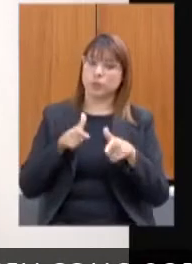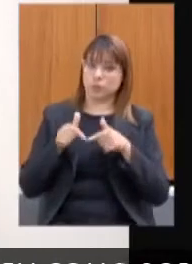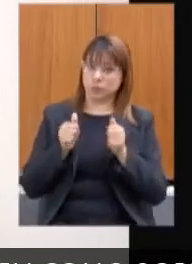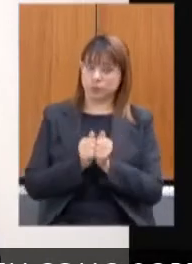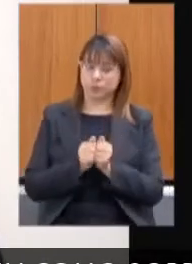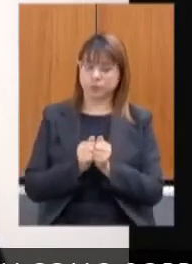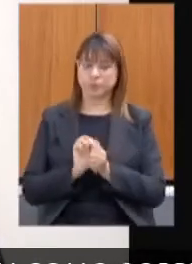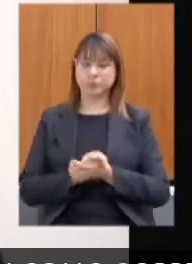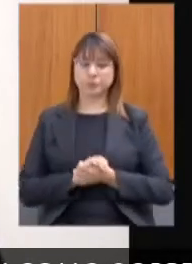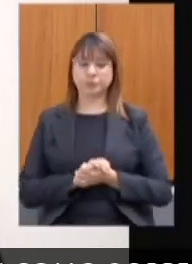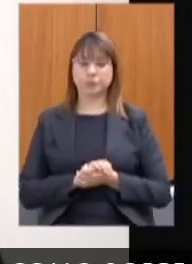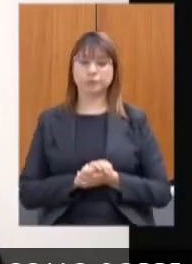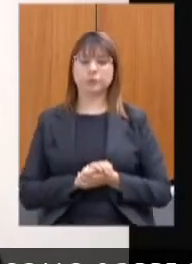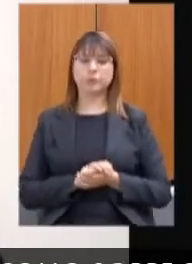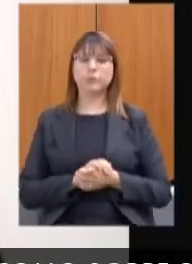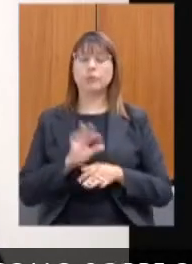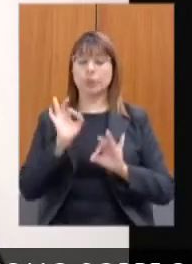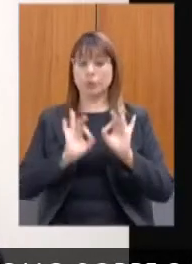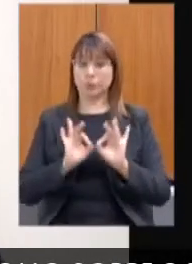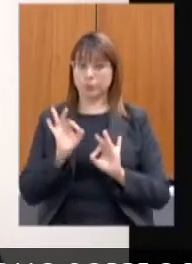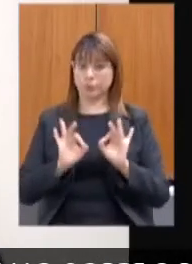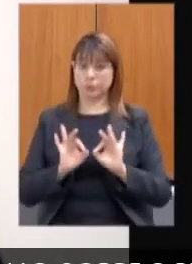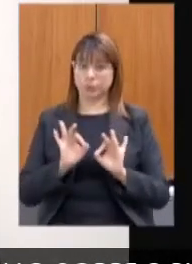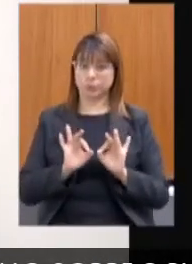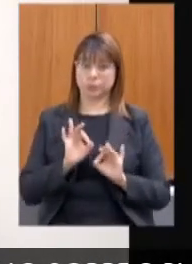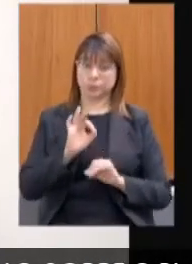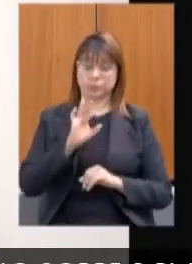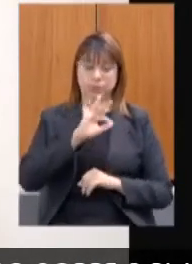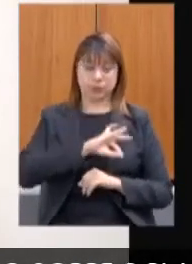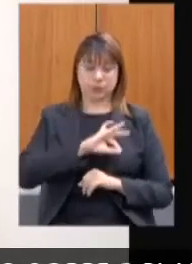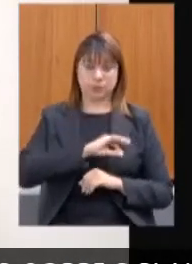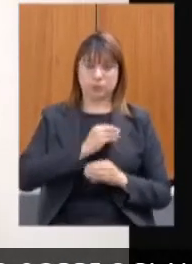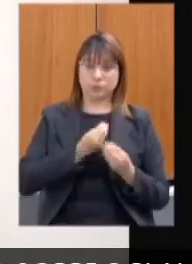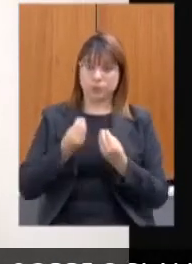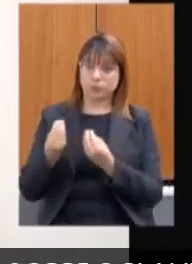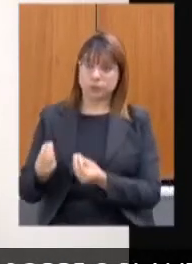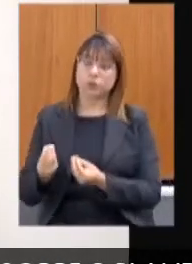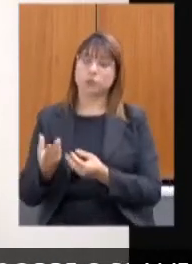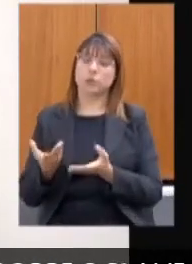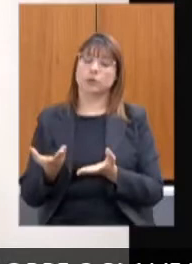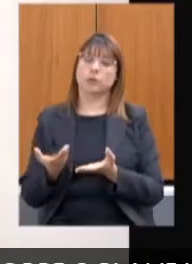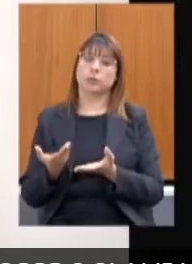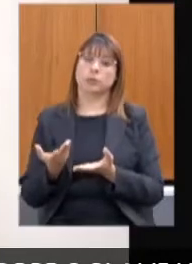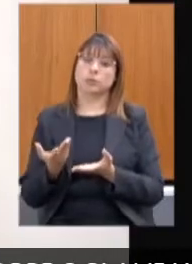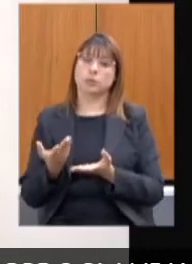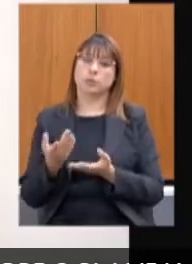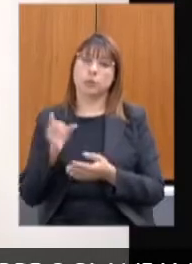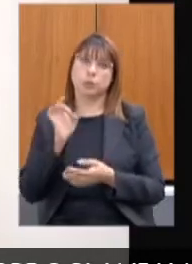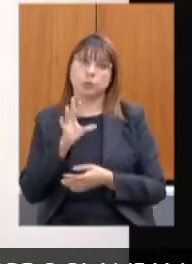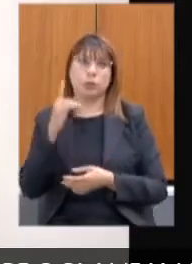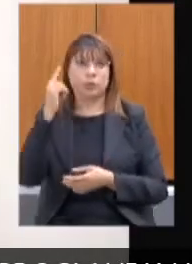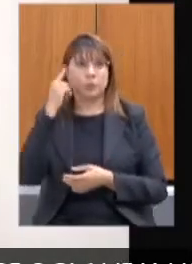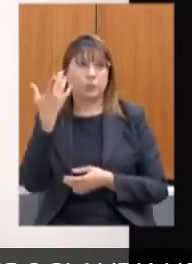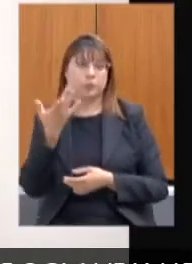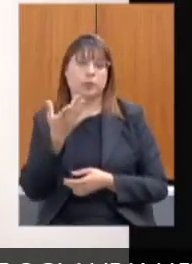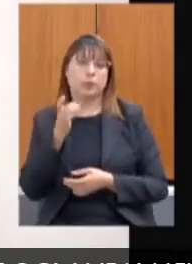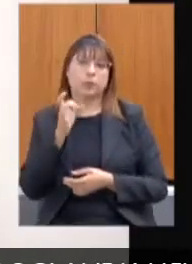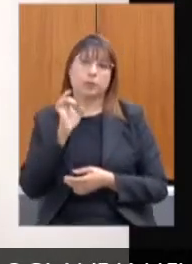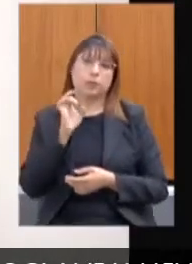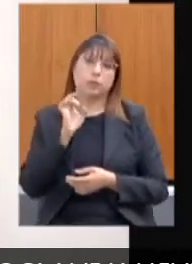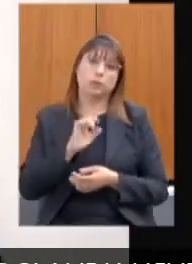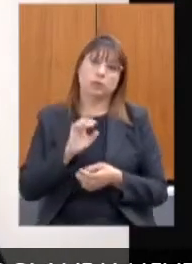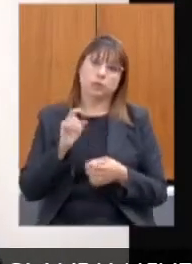No caso do programa de transferência de renda, até para não ser somente levantar a demanda